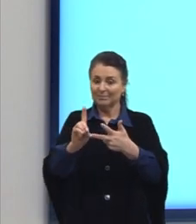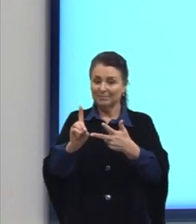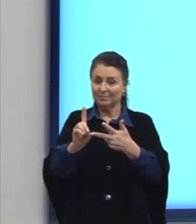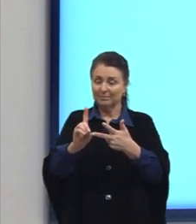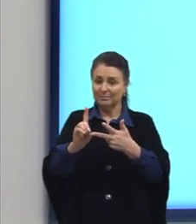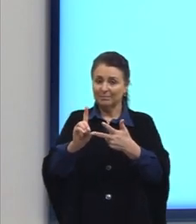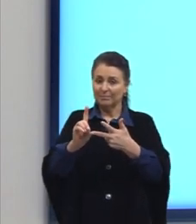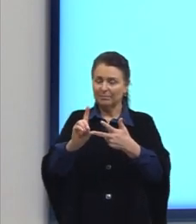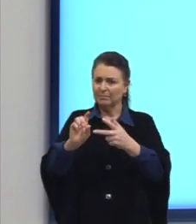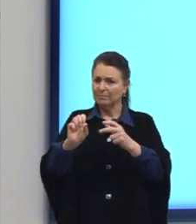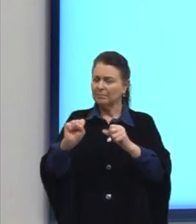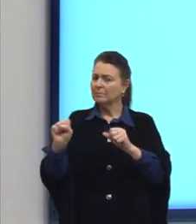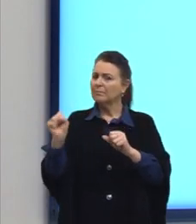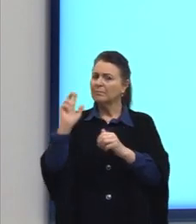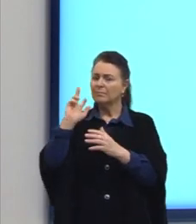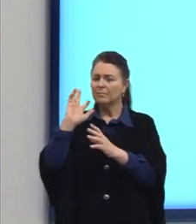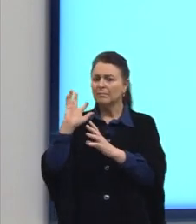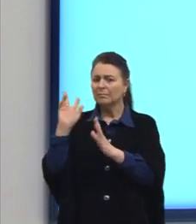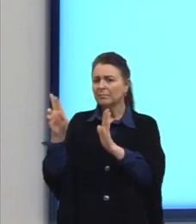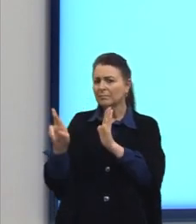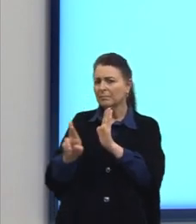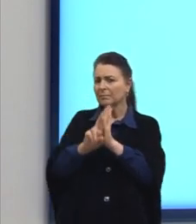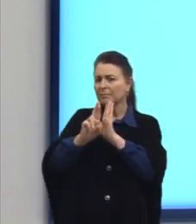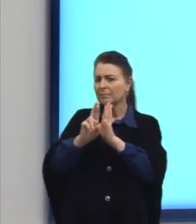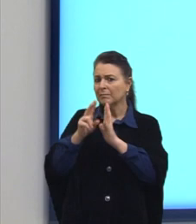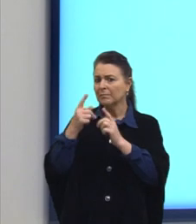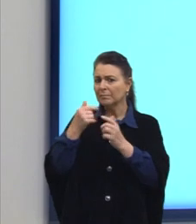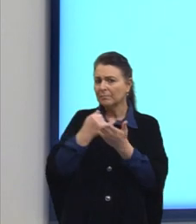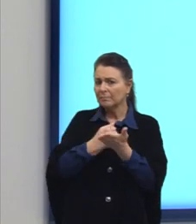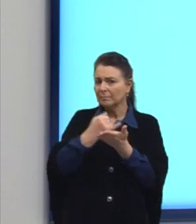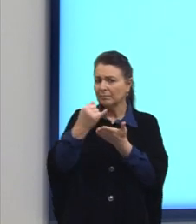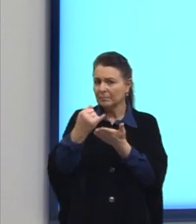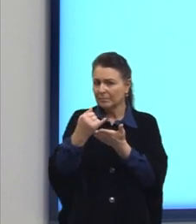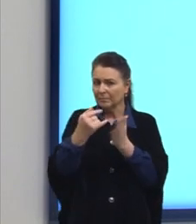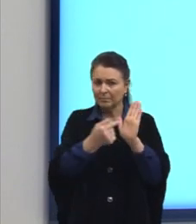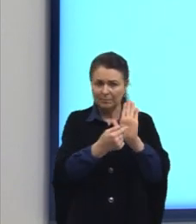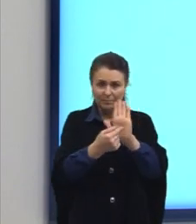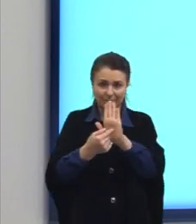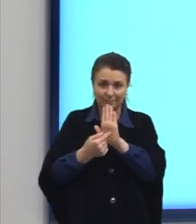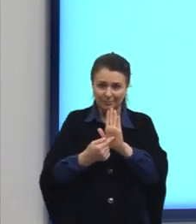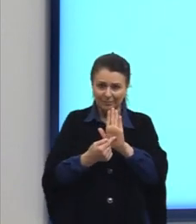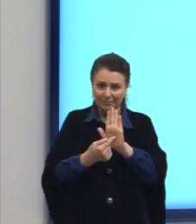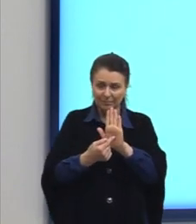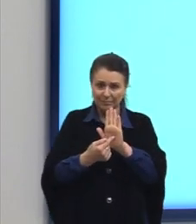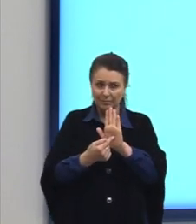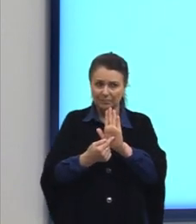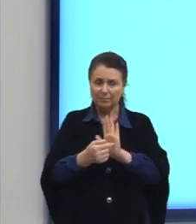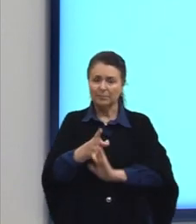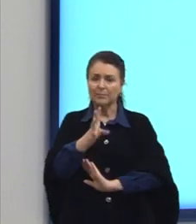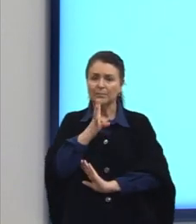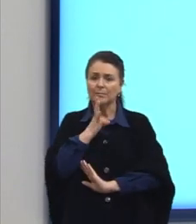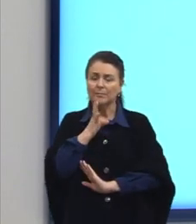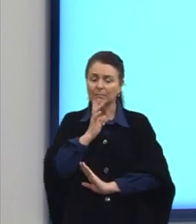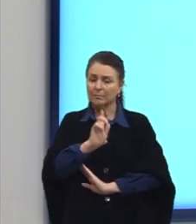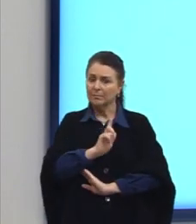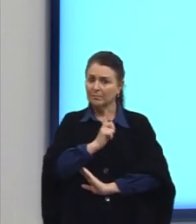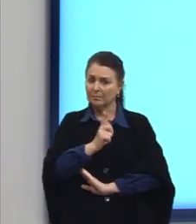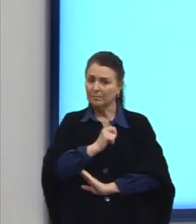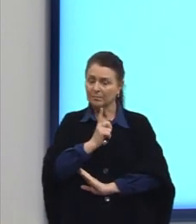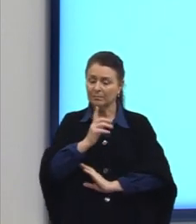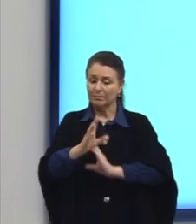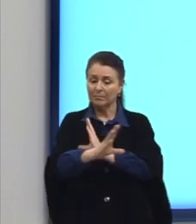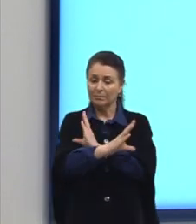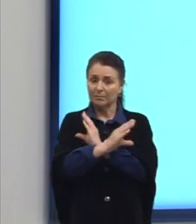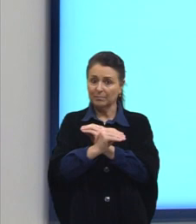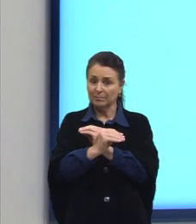reforço da causa apresentado no enunciado introdutório. Bom, se a gente conhece gramática, gente sabe que conjunções